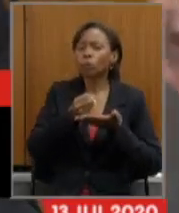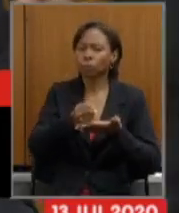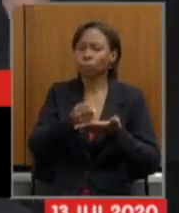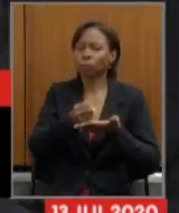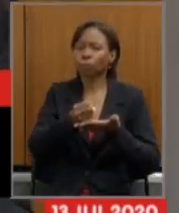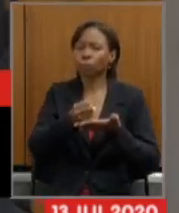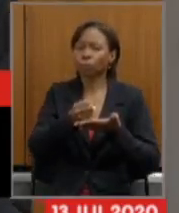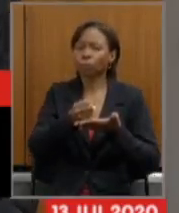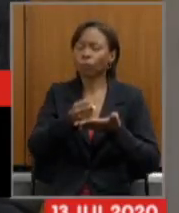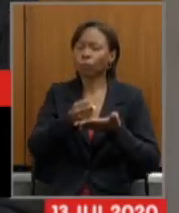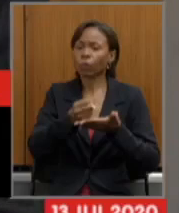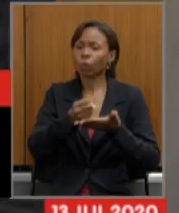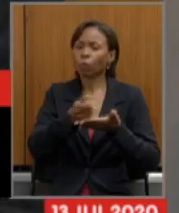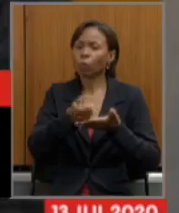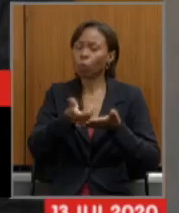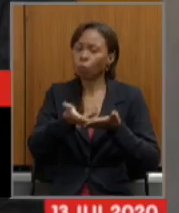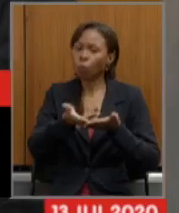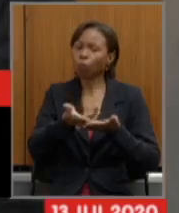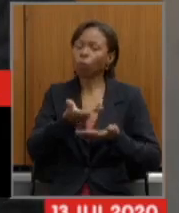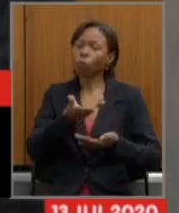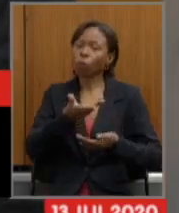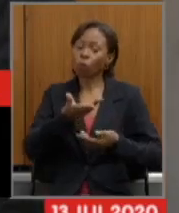desse processo